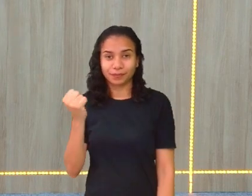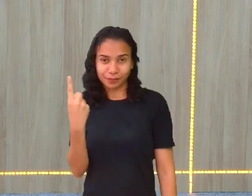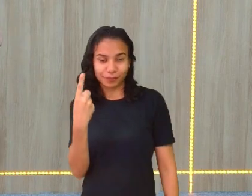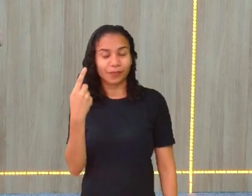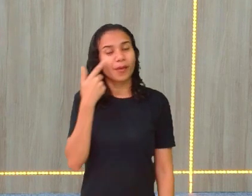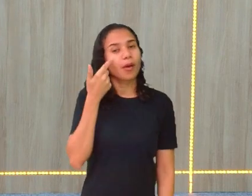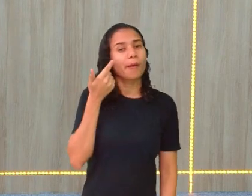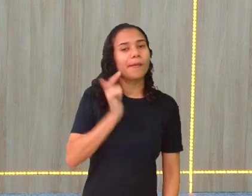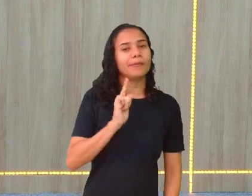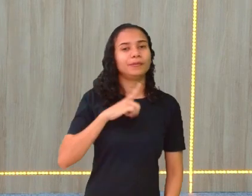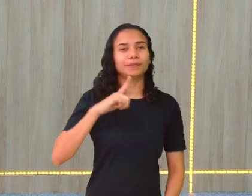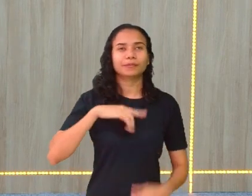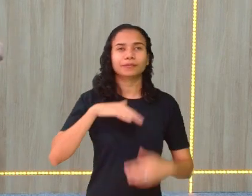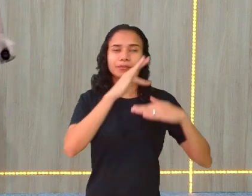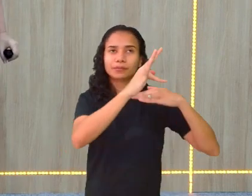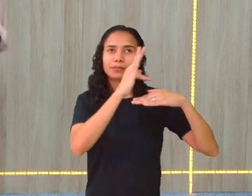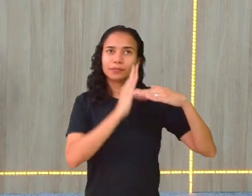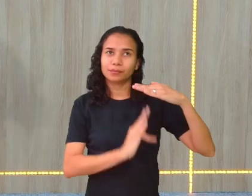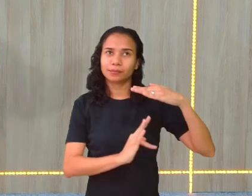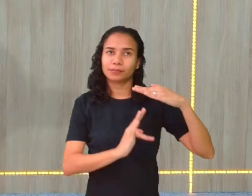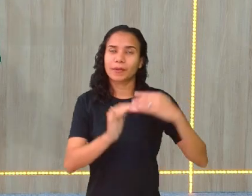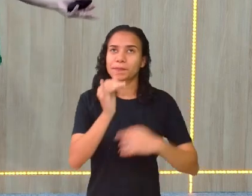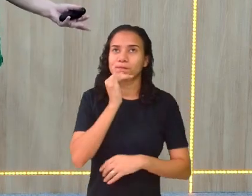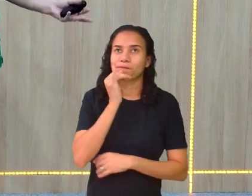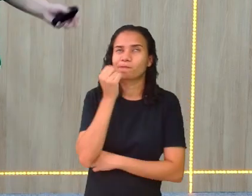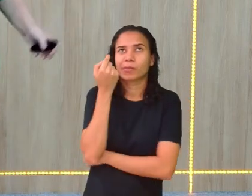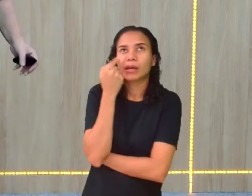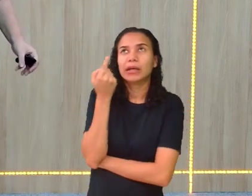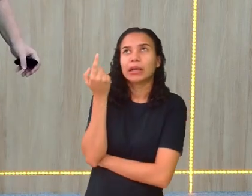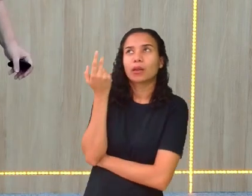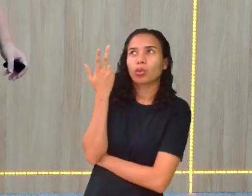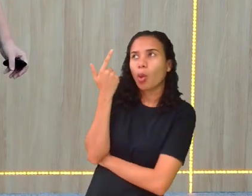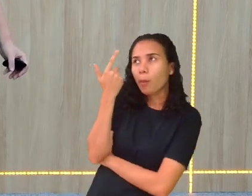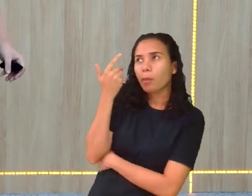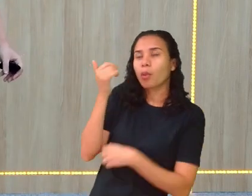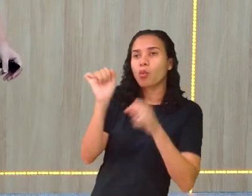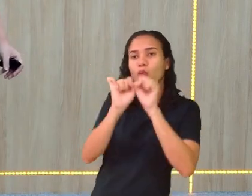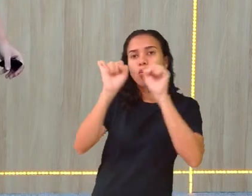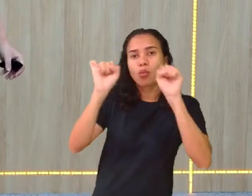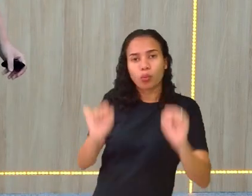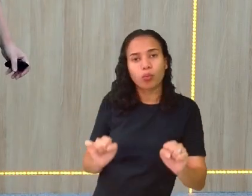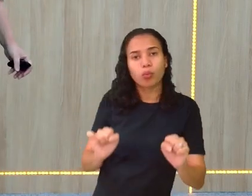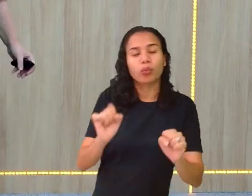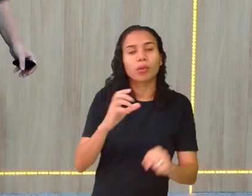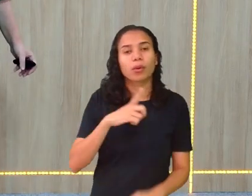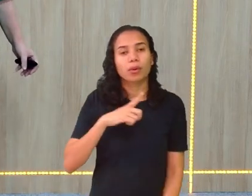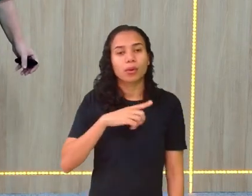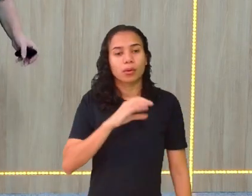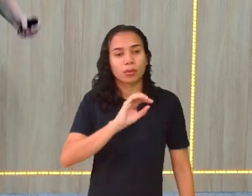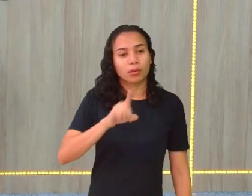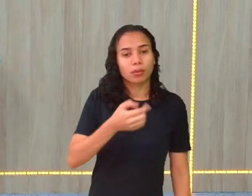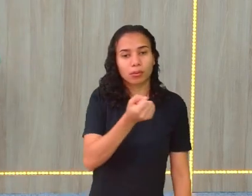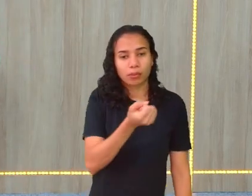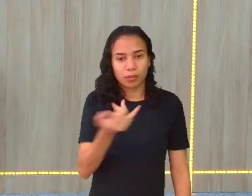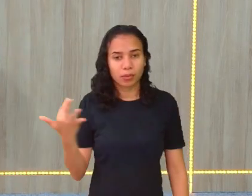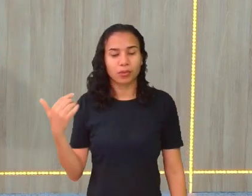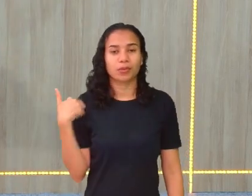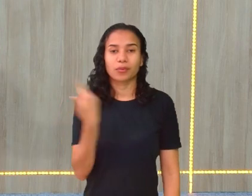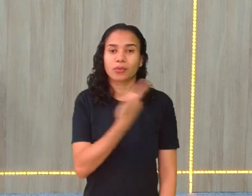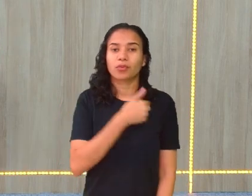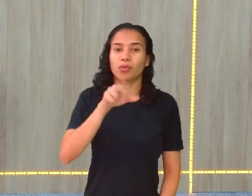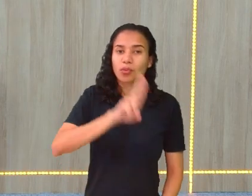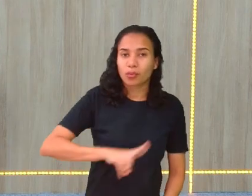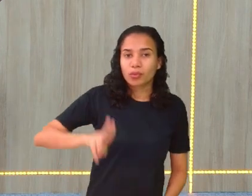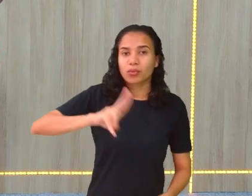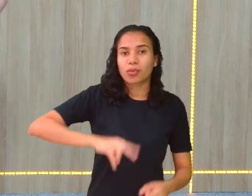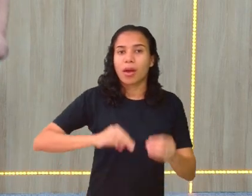eu vou ter a fração. Por exemplo, normalmente, no sistema decimal, onde a gente vai trabalhar, por exemplo, com 1